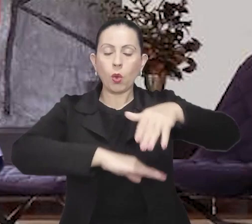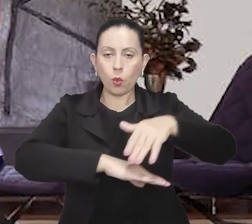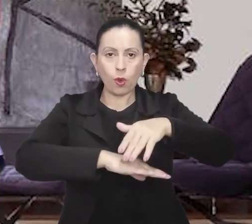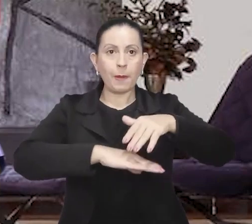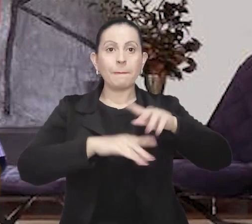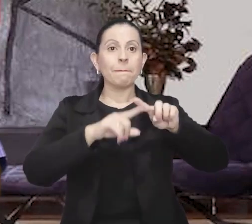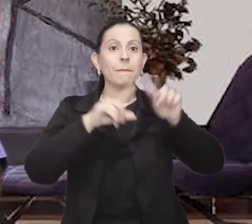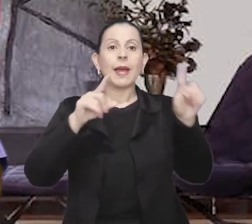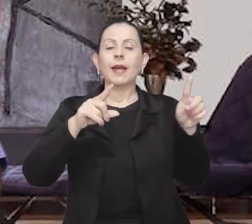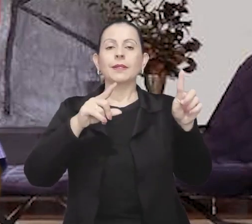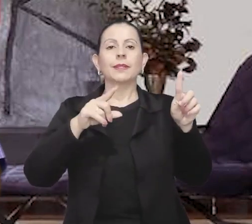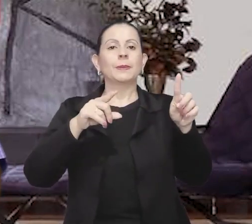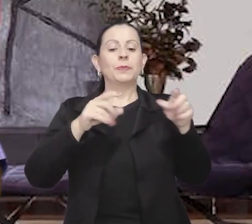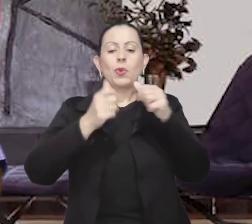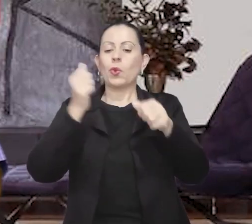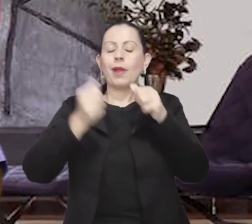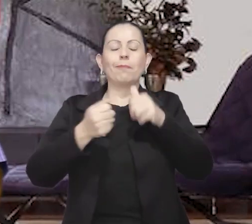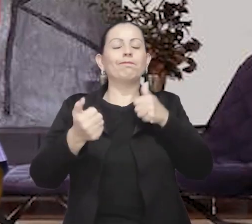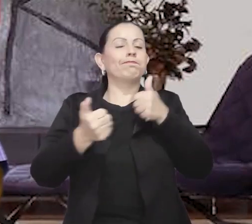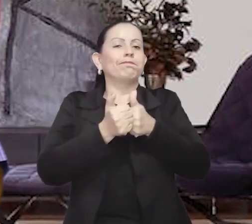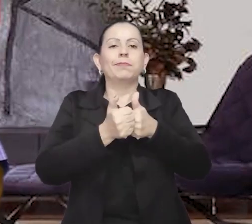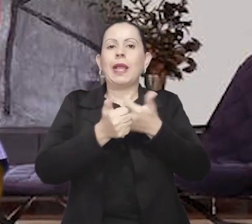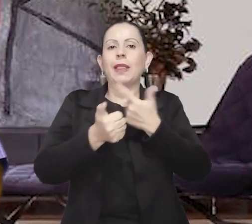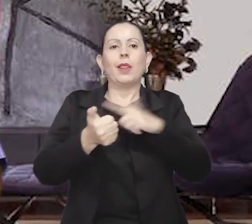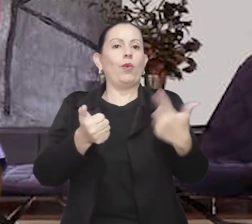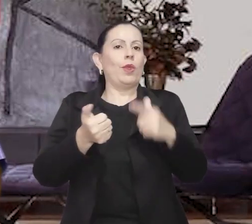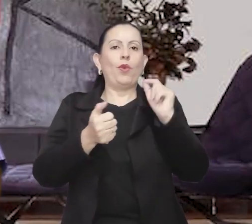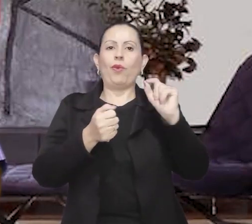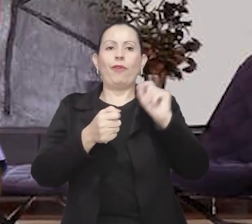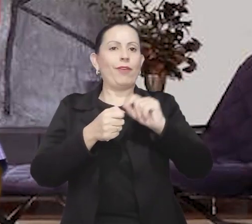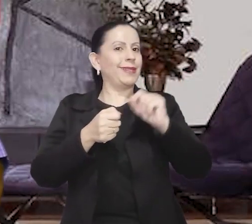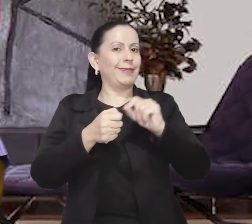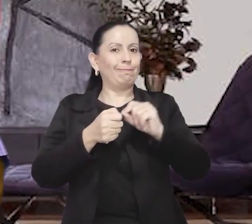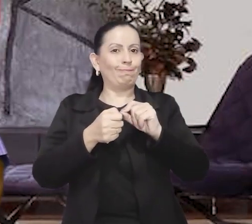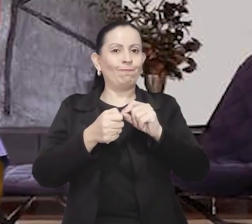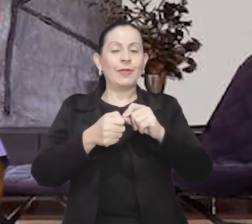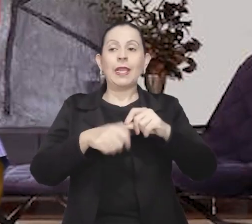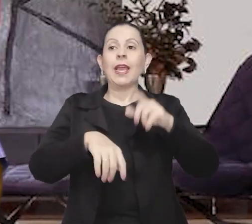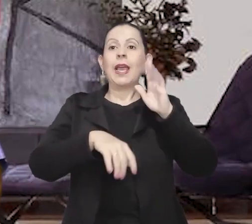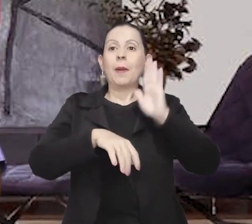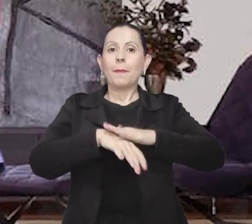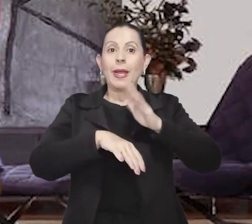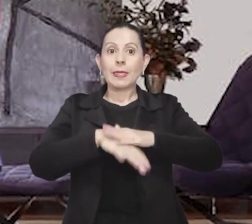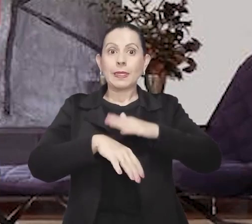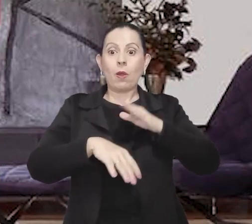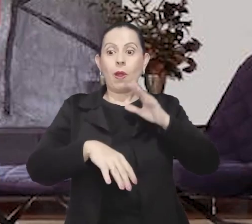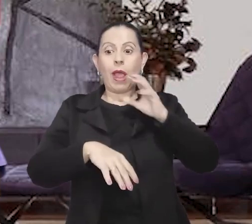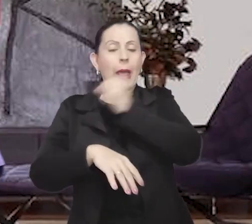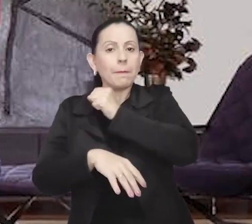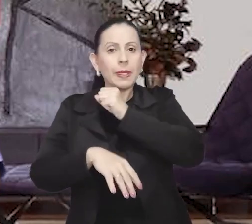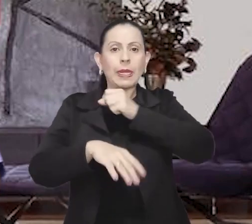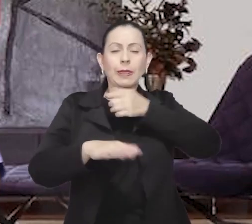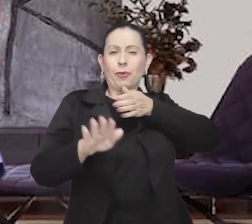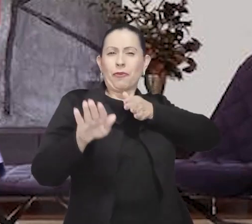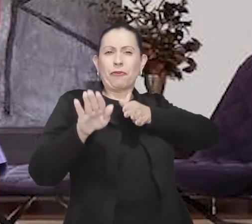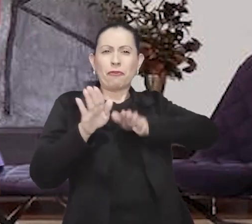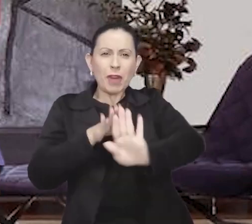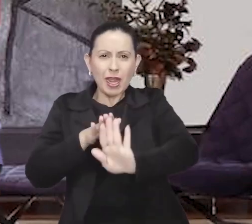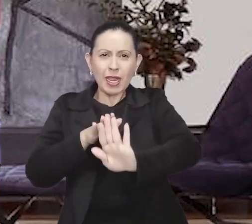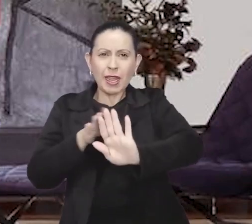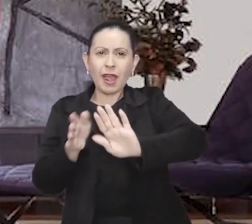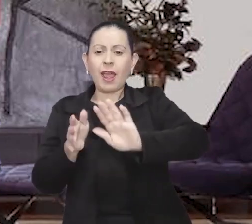baixada no meio da rua. E agora? O carro já está muito próximo.